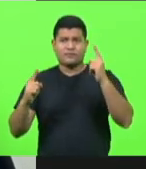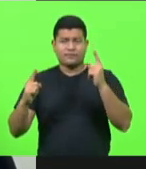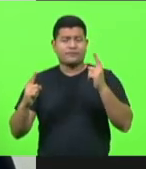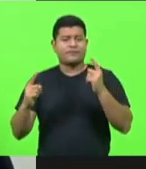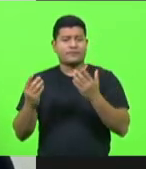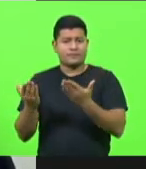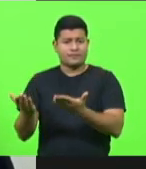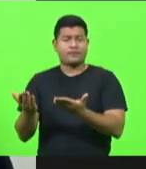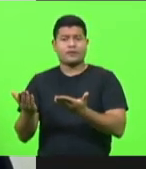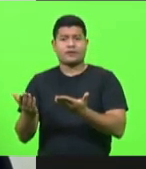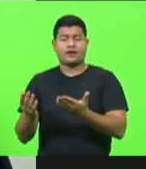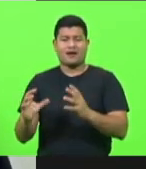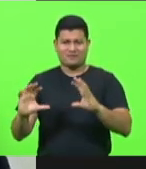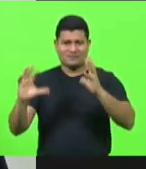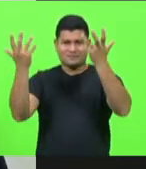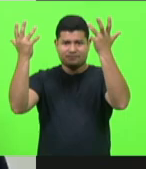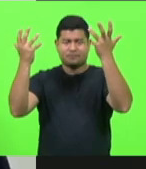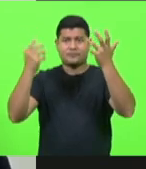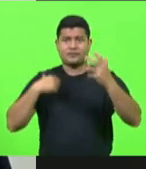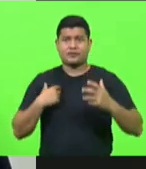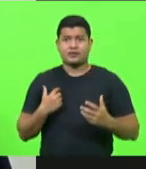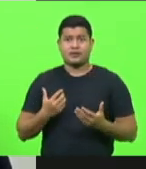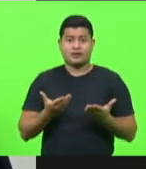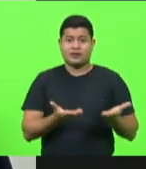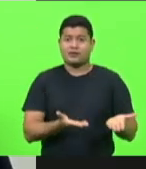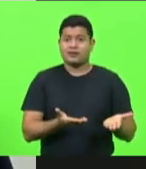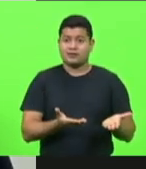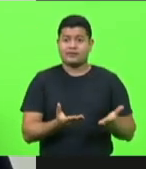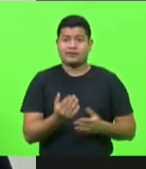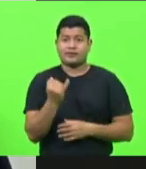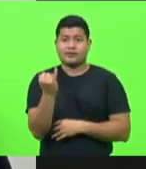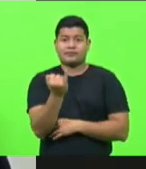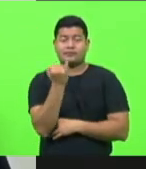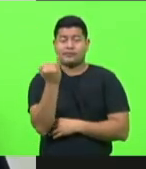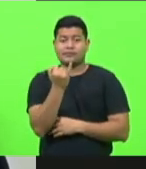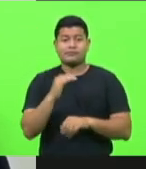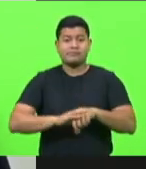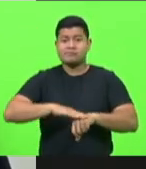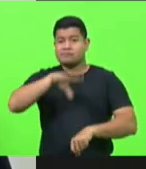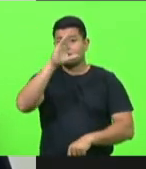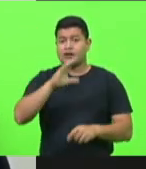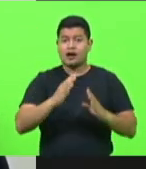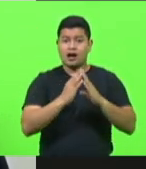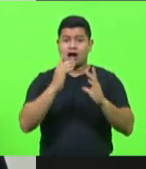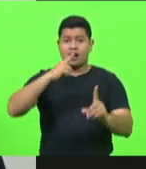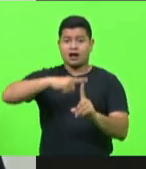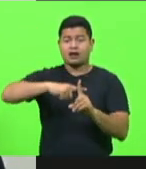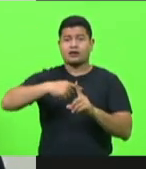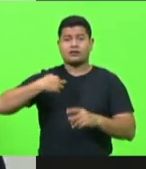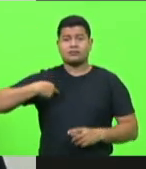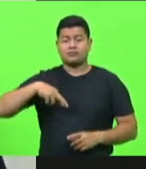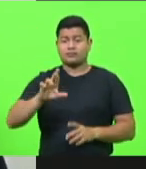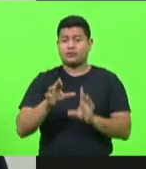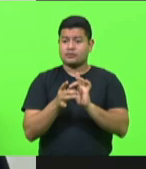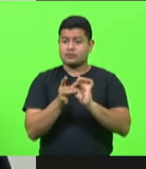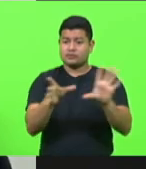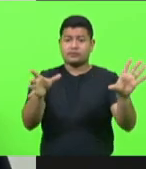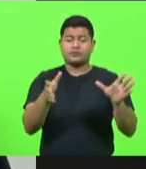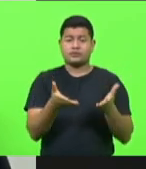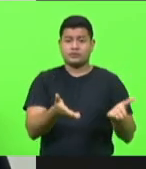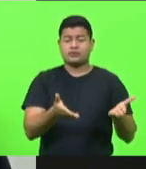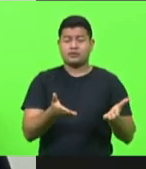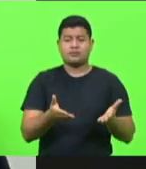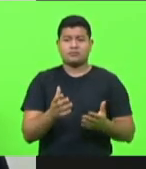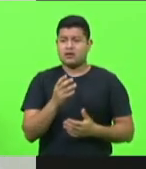tão mais importantes como as igrejas, liberdade religiosa fica em segundo plano. E